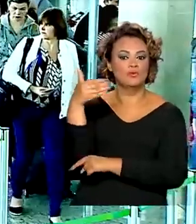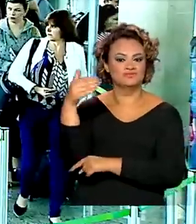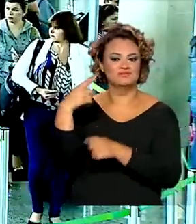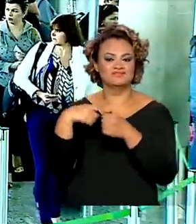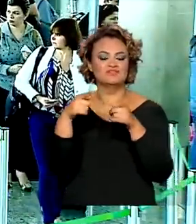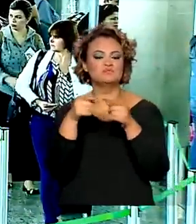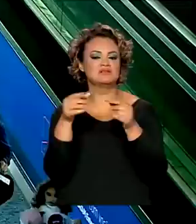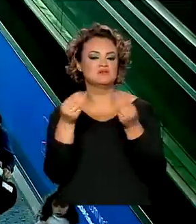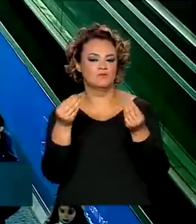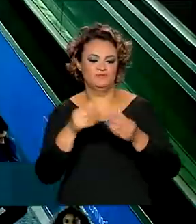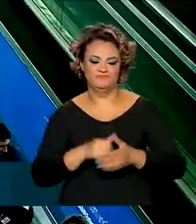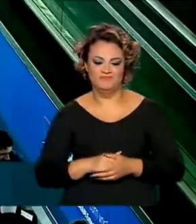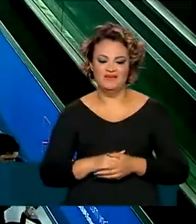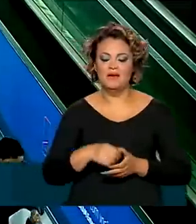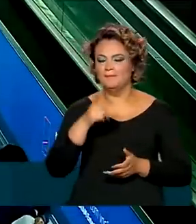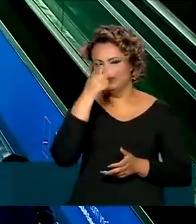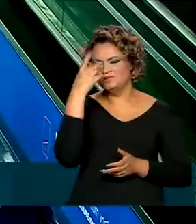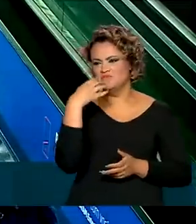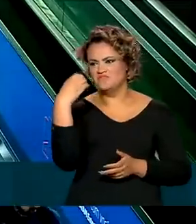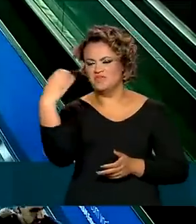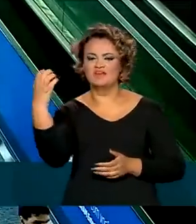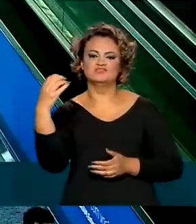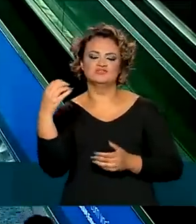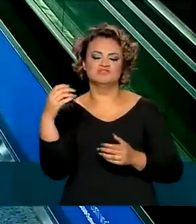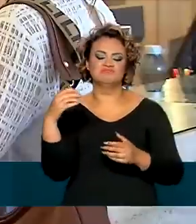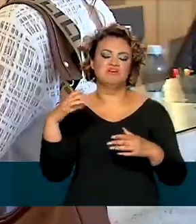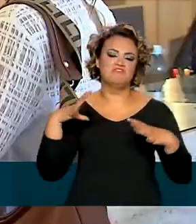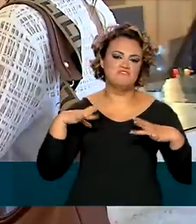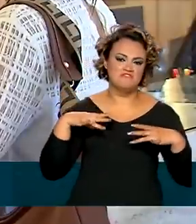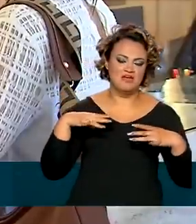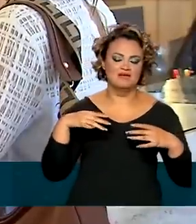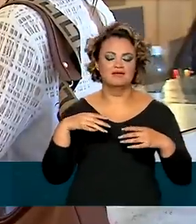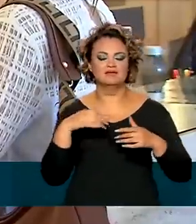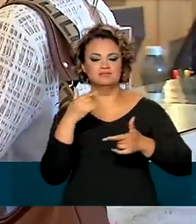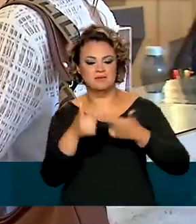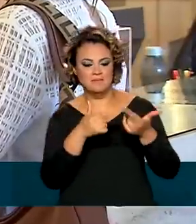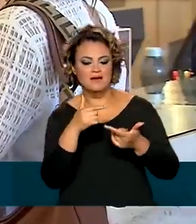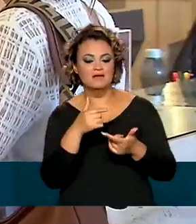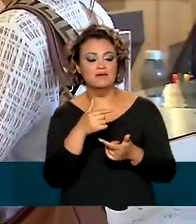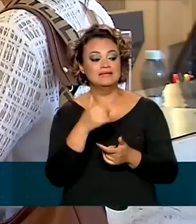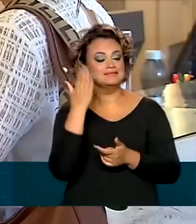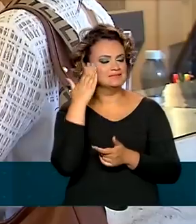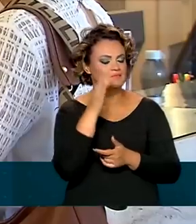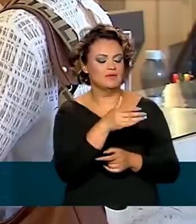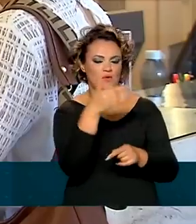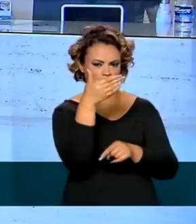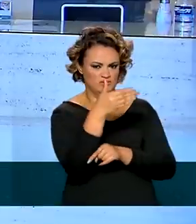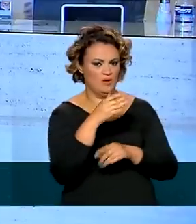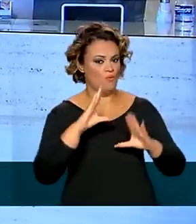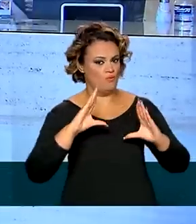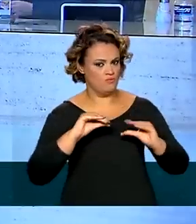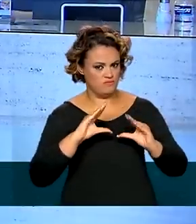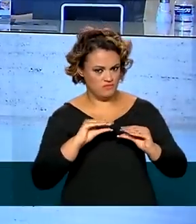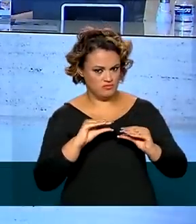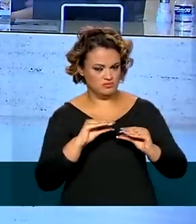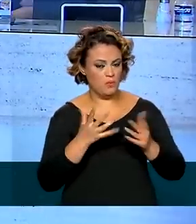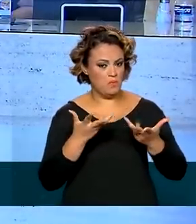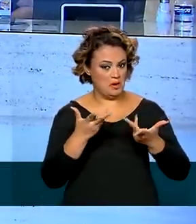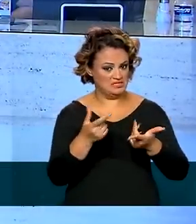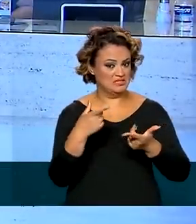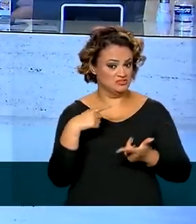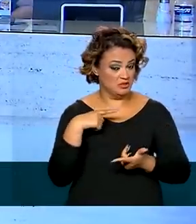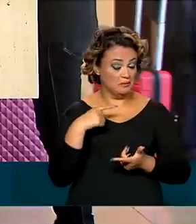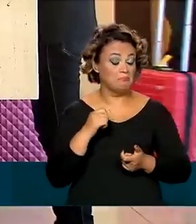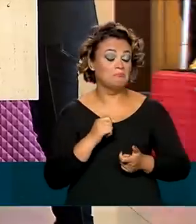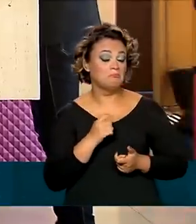Viajar de férias ou a trabalho e ter certeza que o hotel reservado oferece o conforto e a qualidade que